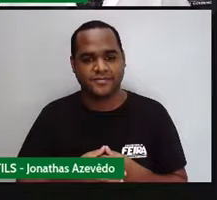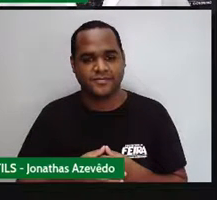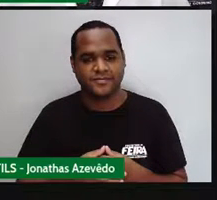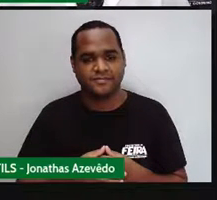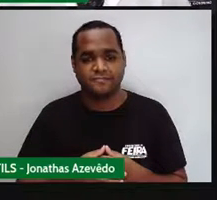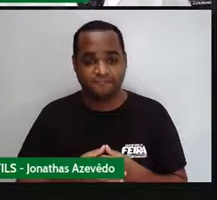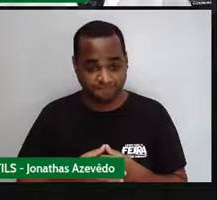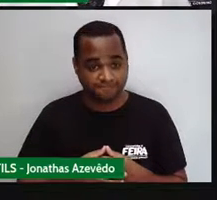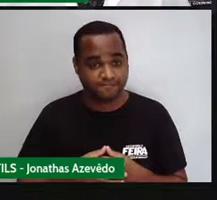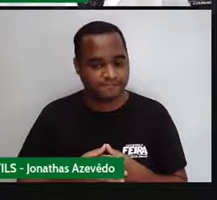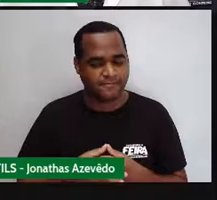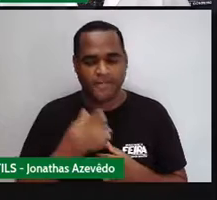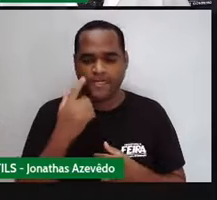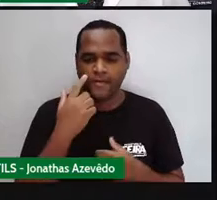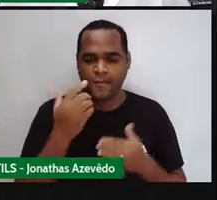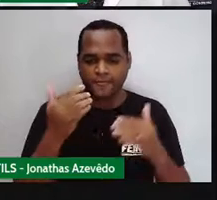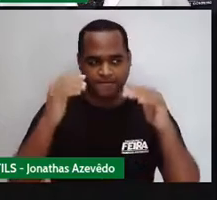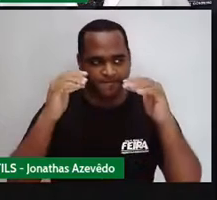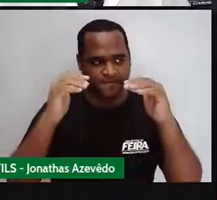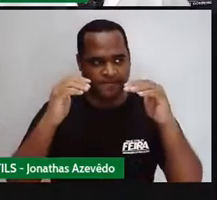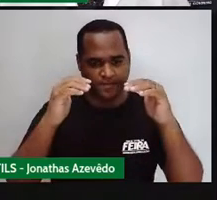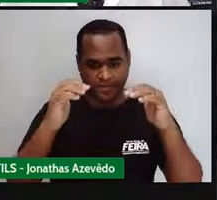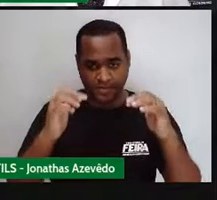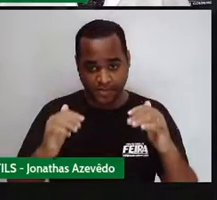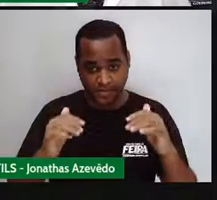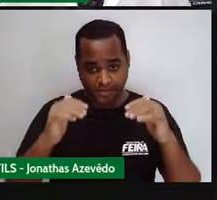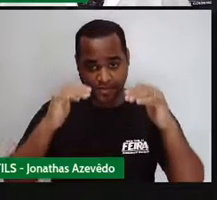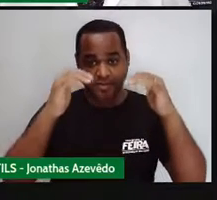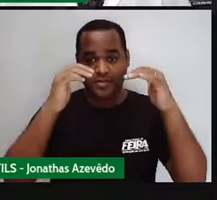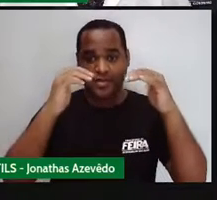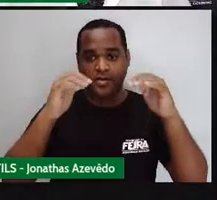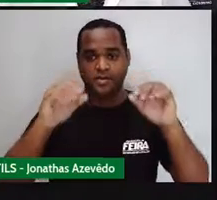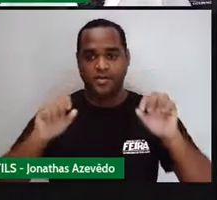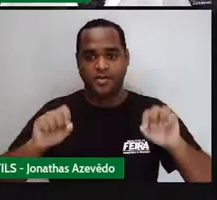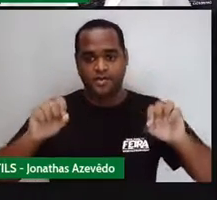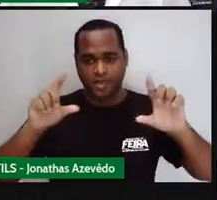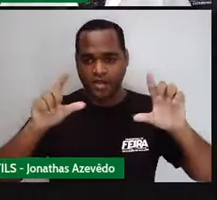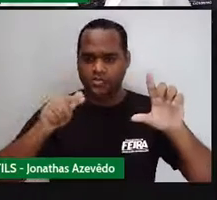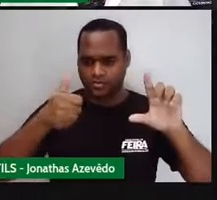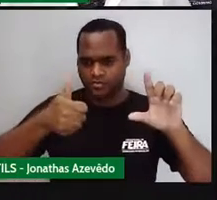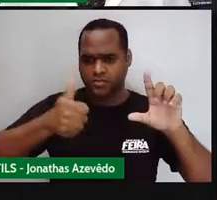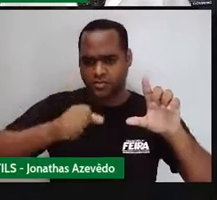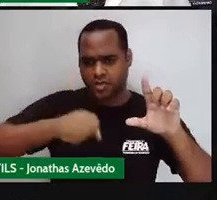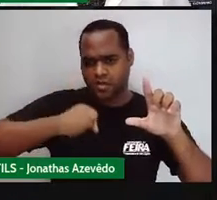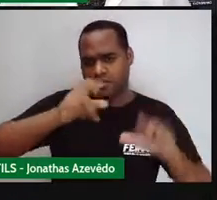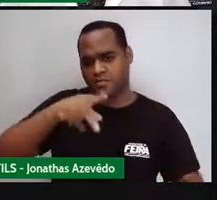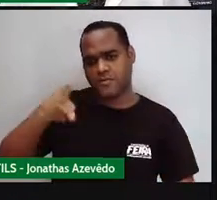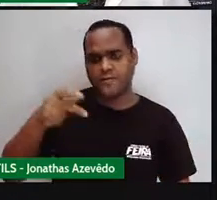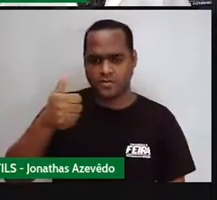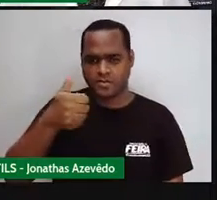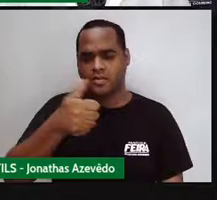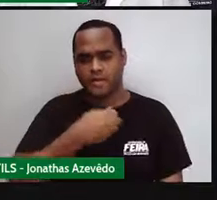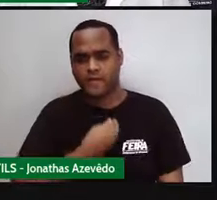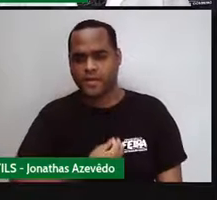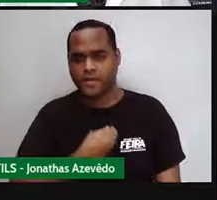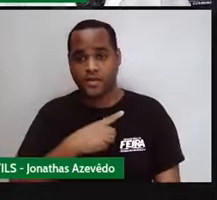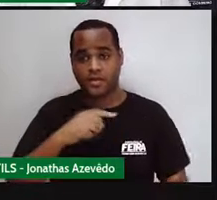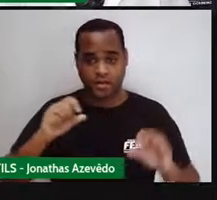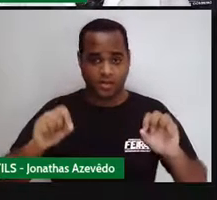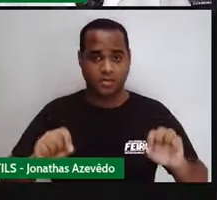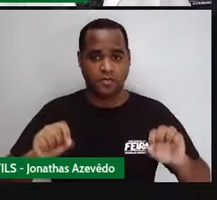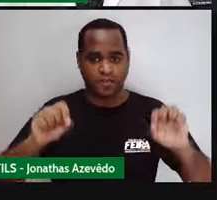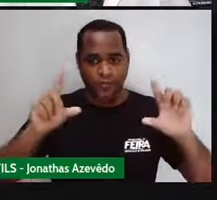Vamos aqui descer. Aliás, vamos subir a nossa tela. Está lá em cima, professor. Olha só. Aqui, ó. Está aqui em cima.